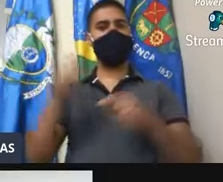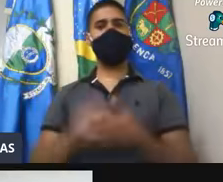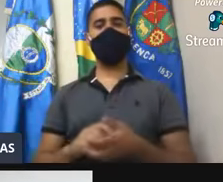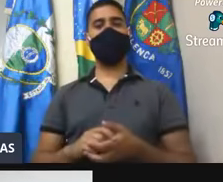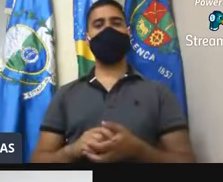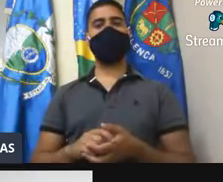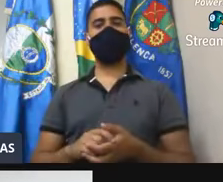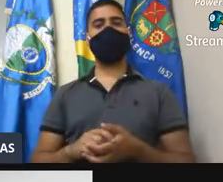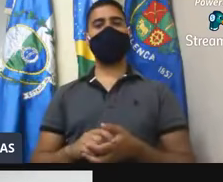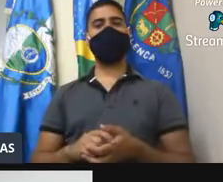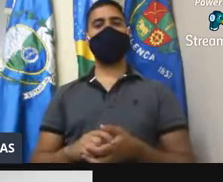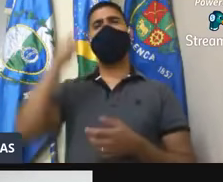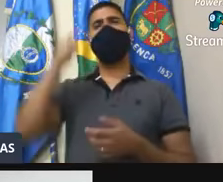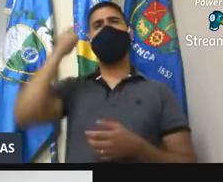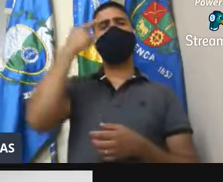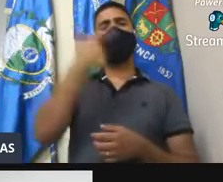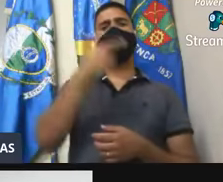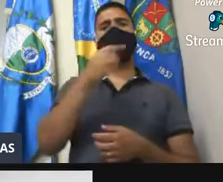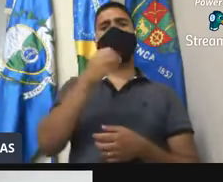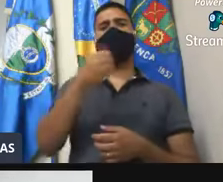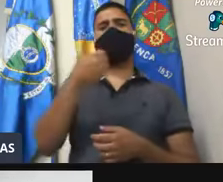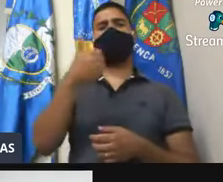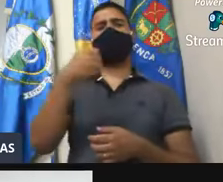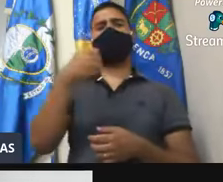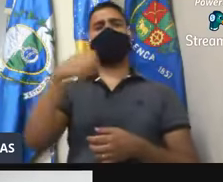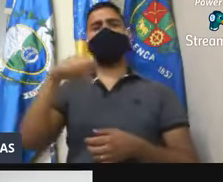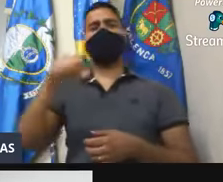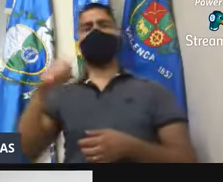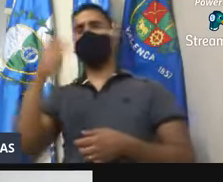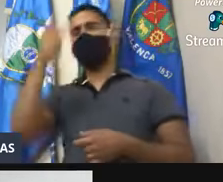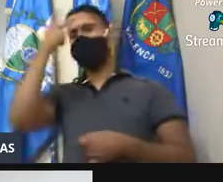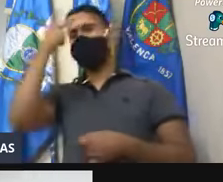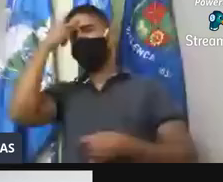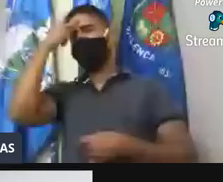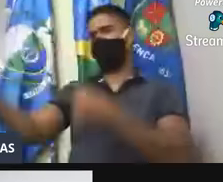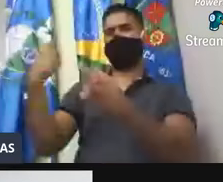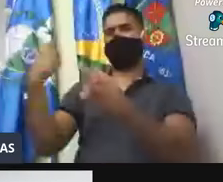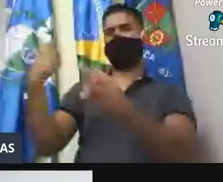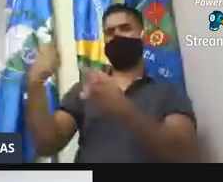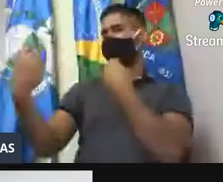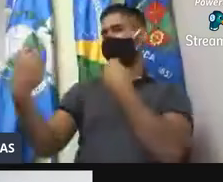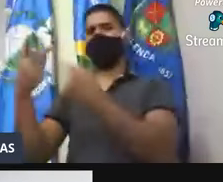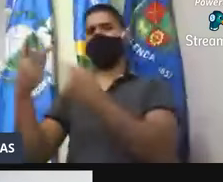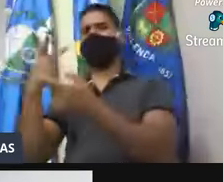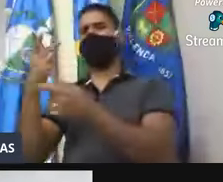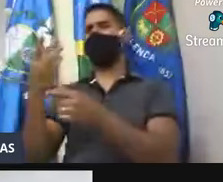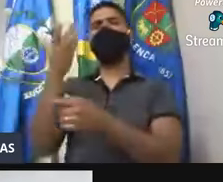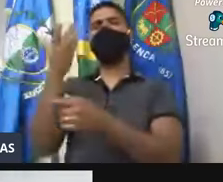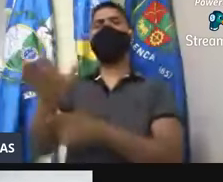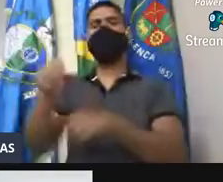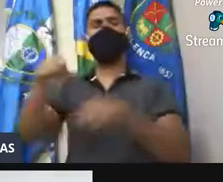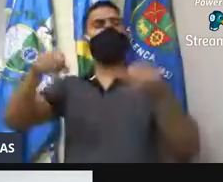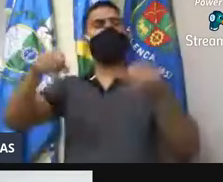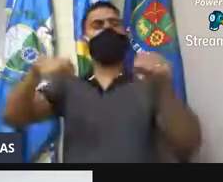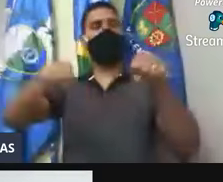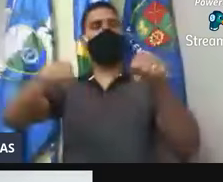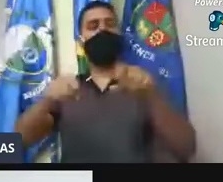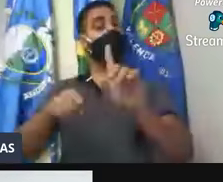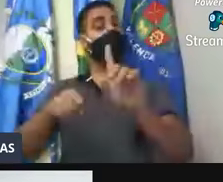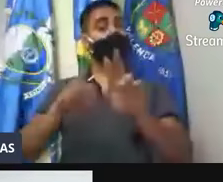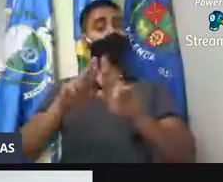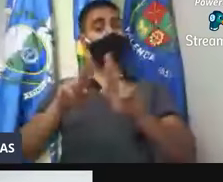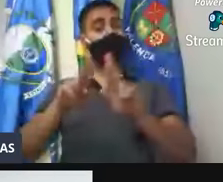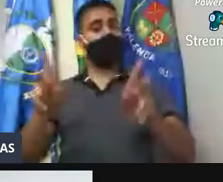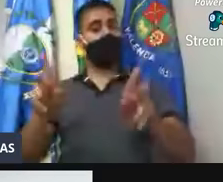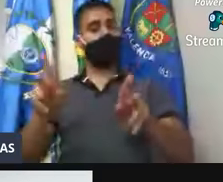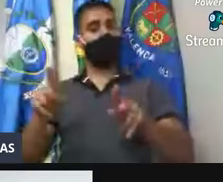que em 2019 eu tomei pancada de tudo que é lado, achando que eu estava contra os motociclistas e não é isso. Naquele momento